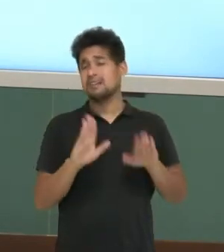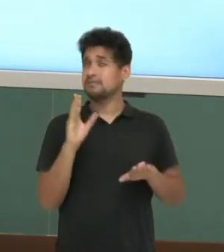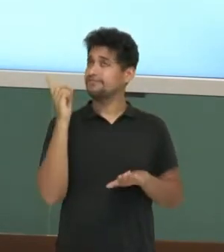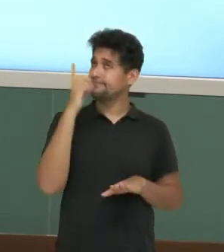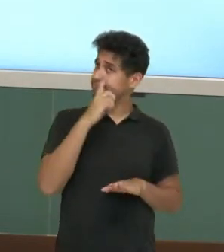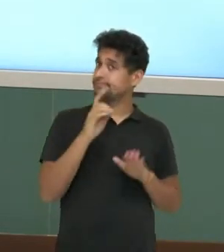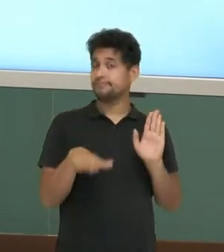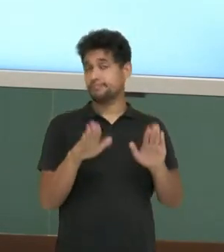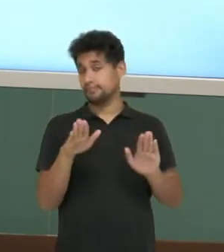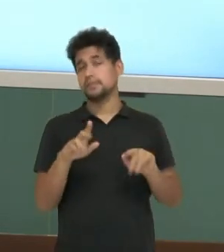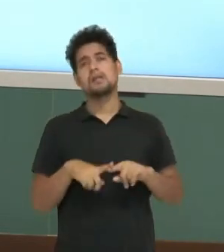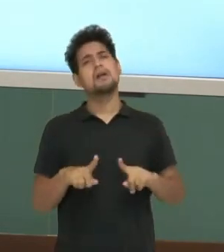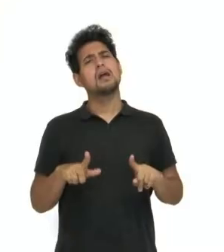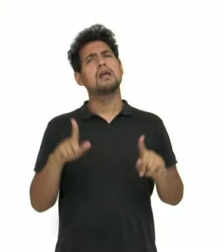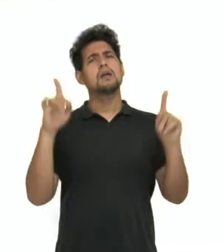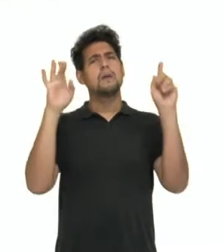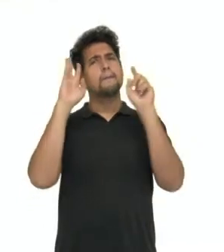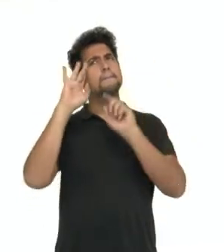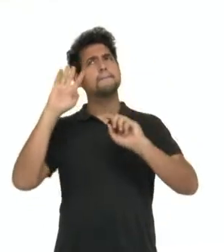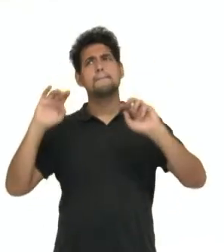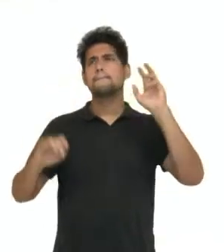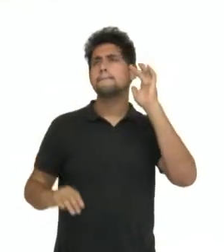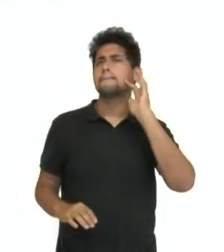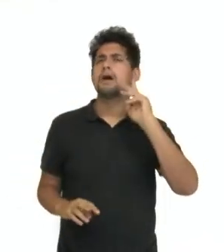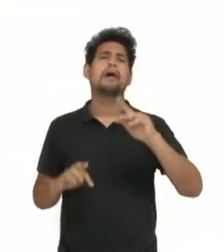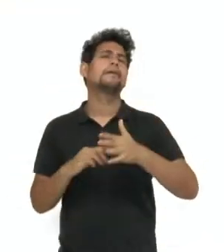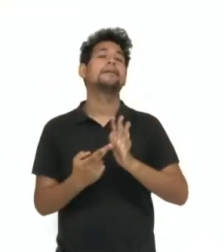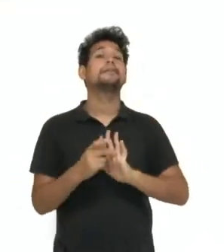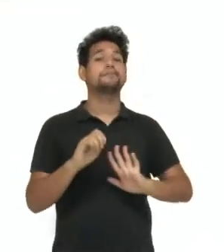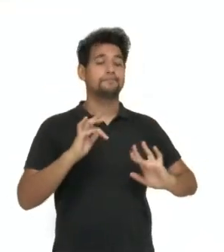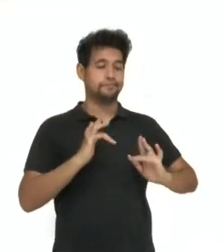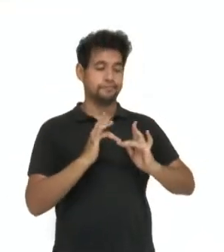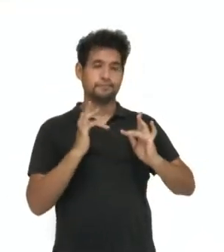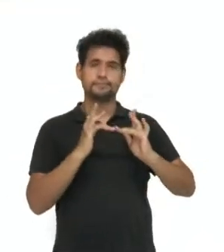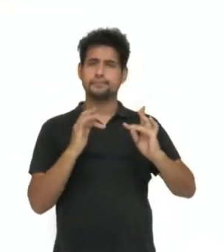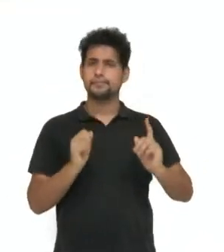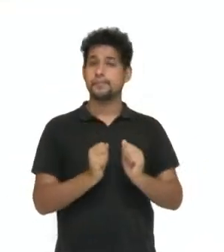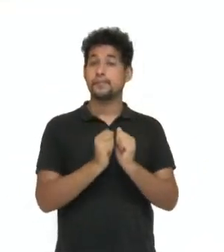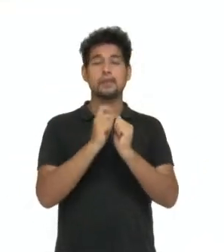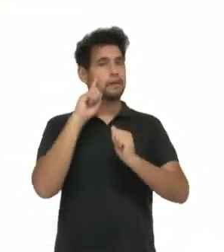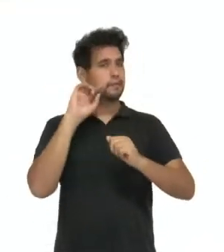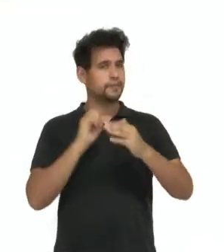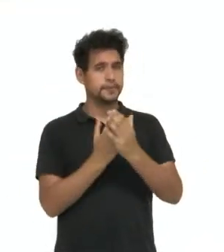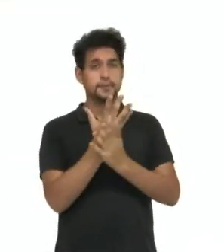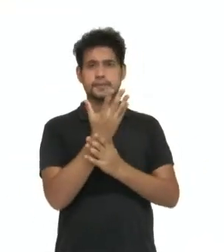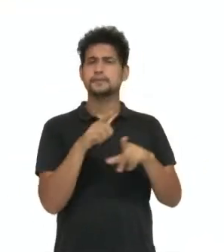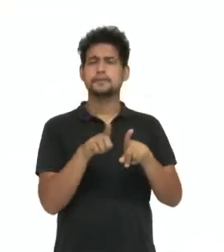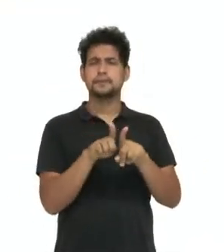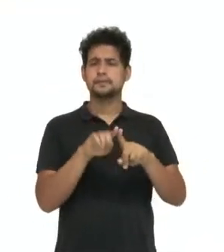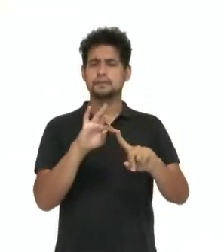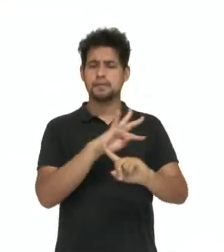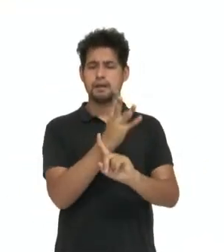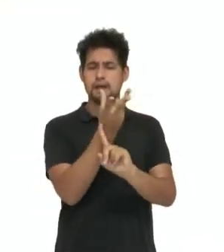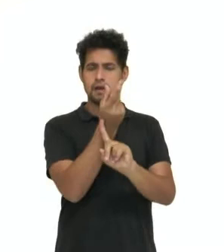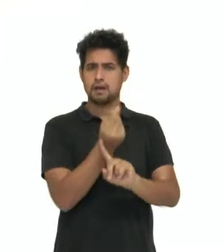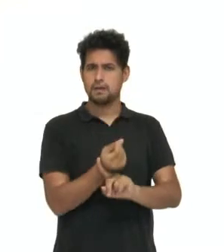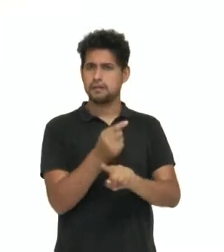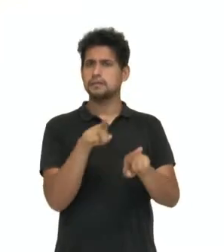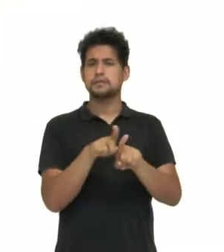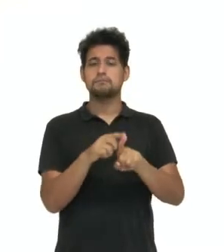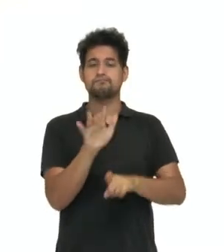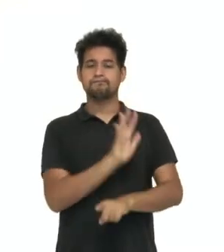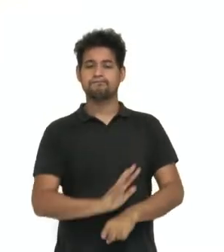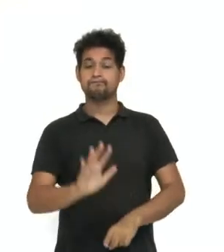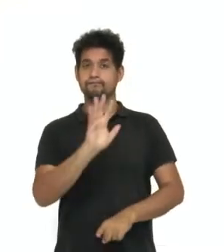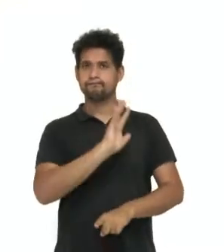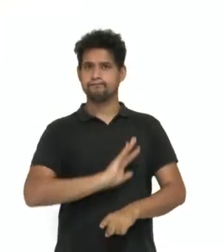não. E a imaginação? Ela está ligada, atrelada à criatividade. A arte, ela é um campo que